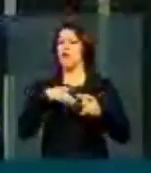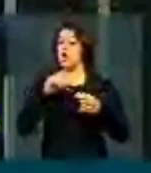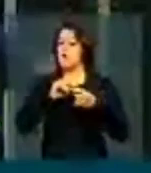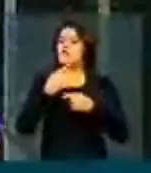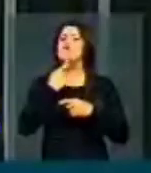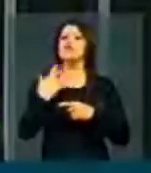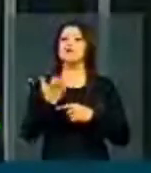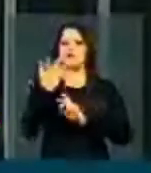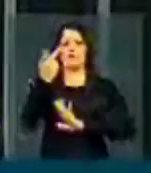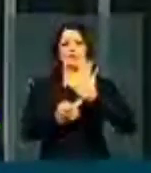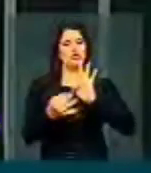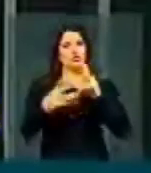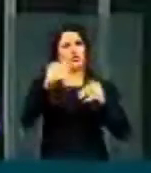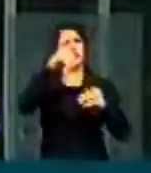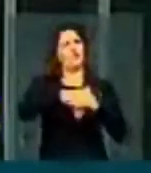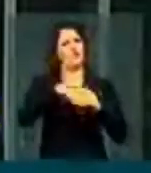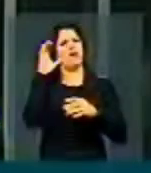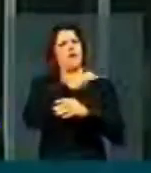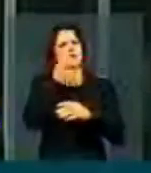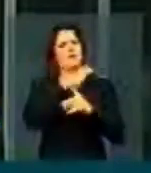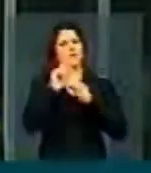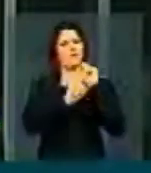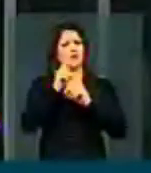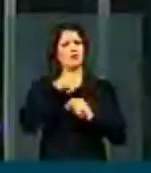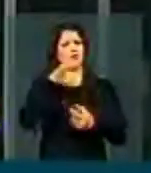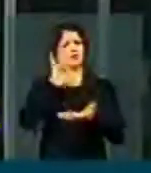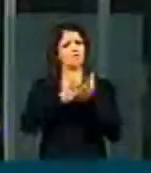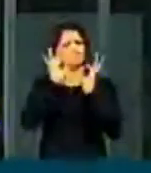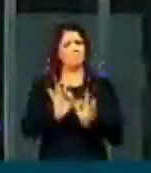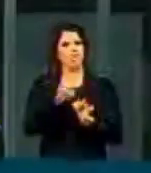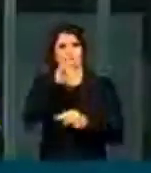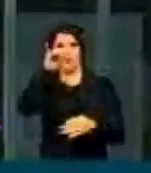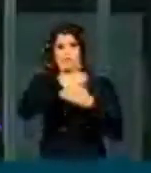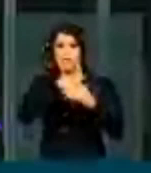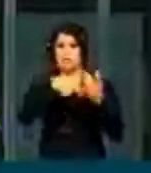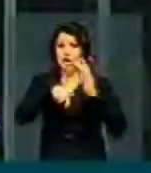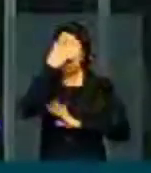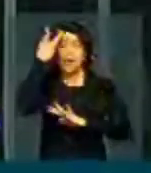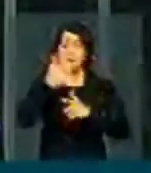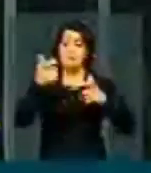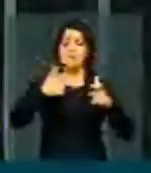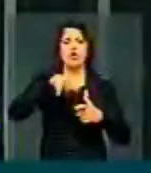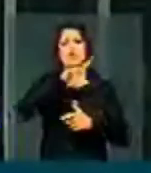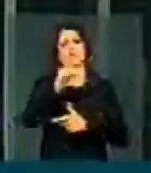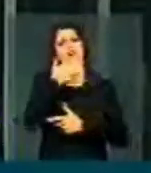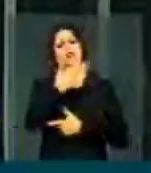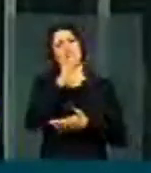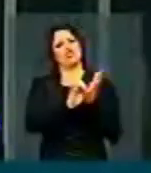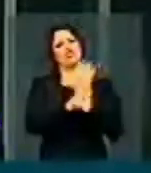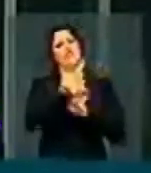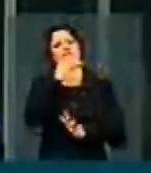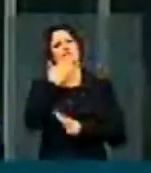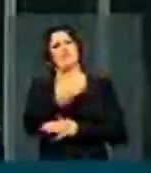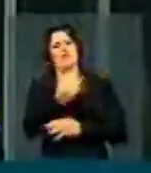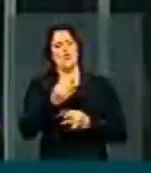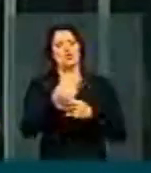que este projeto venha à votação. E tenho certeza que se ele vier à votação, a grande maioria certamente dará o seu voto